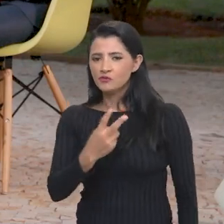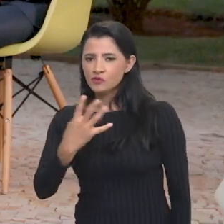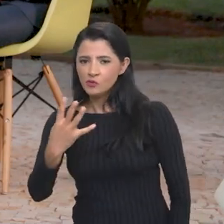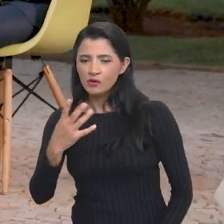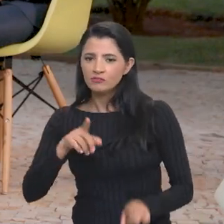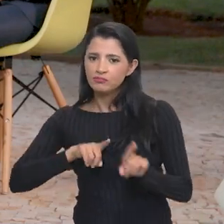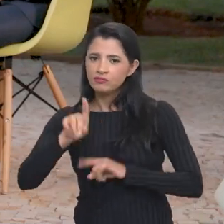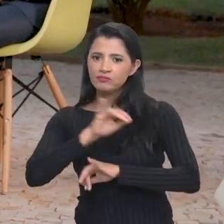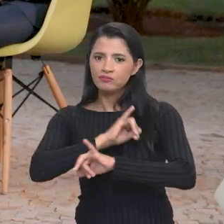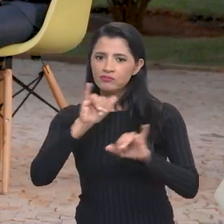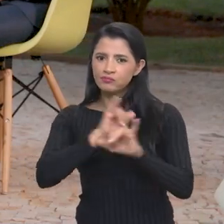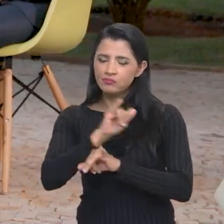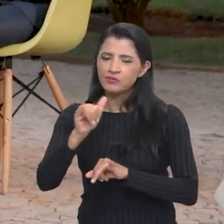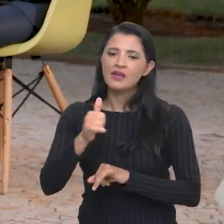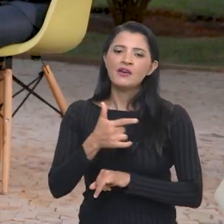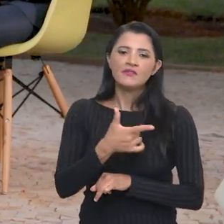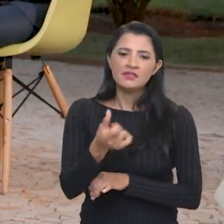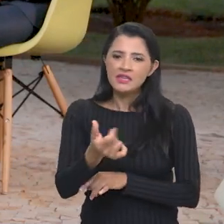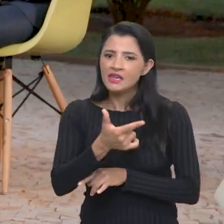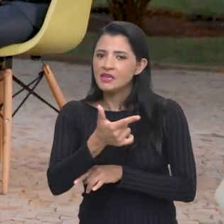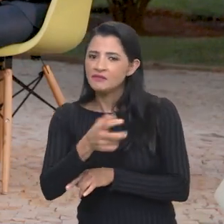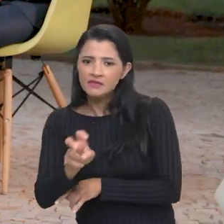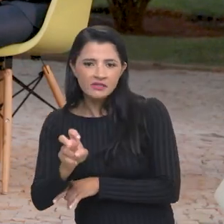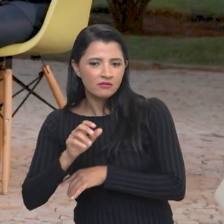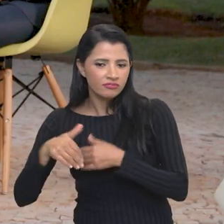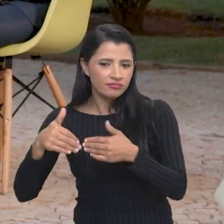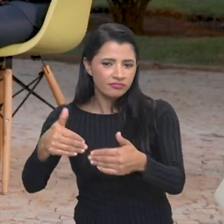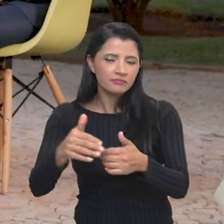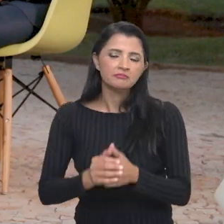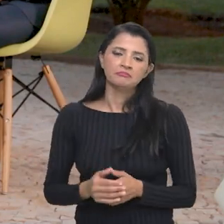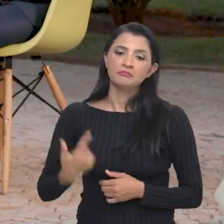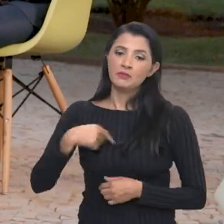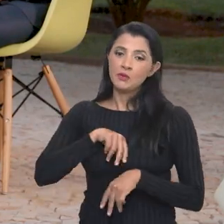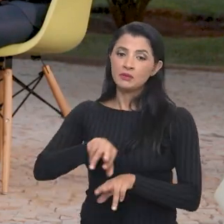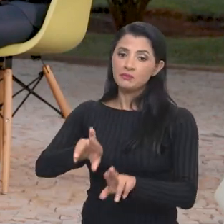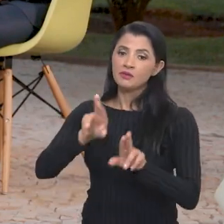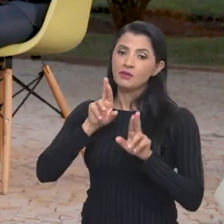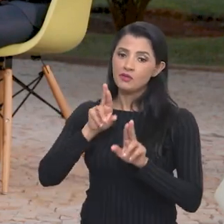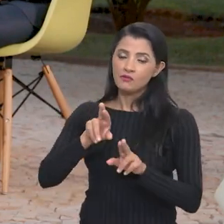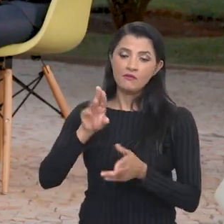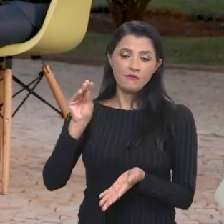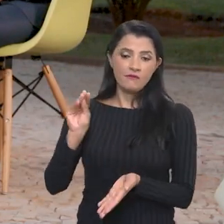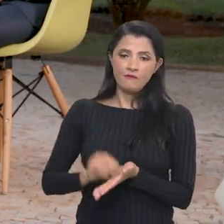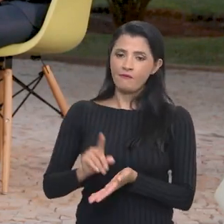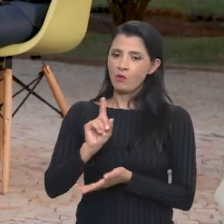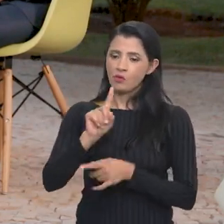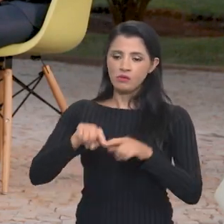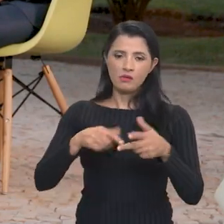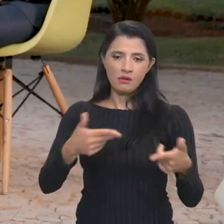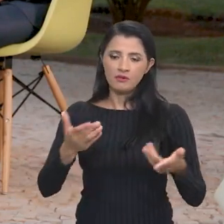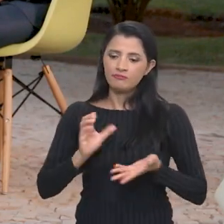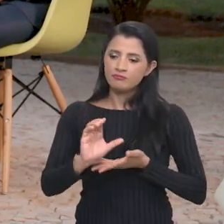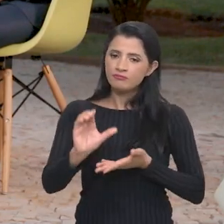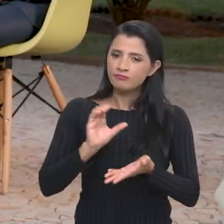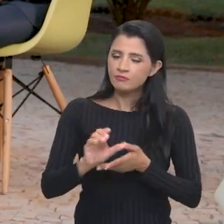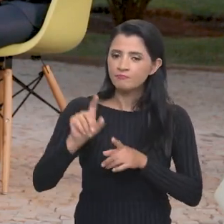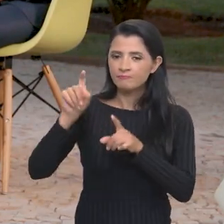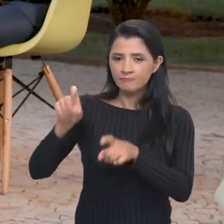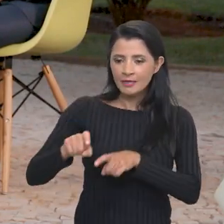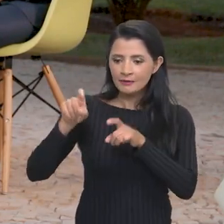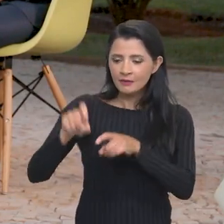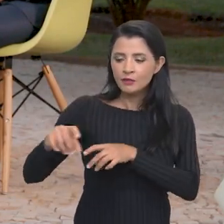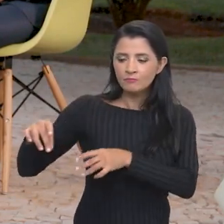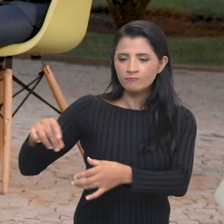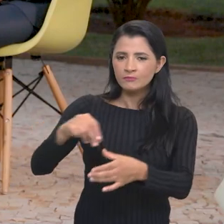2024 se anunciem novos recordes em 2025, 2026 e daí por diante. É a nossa grande expectativa. Não faltará recurso para